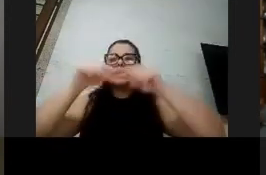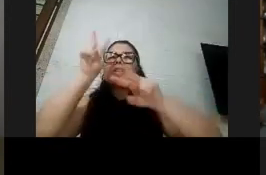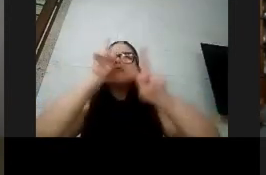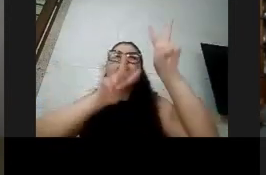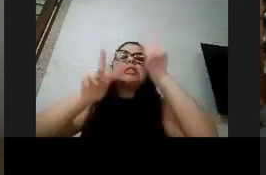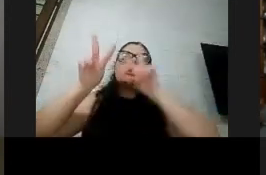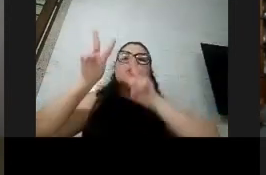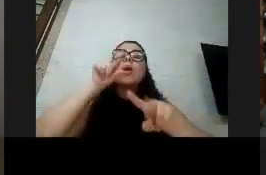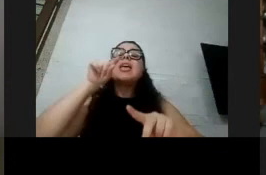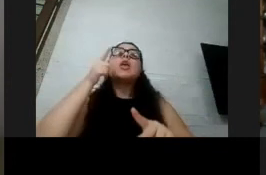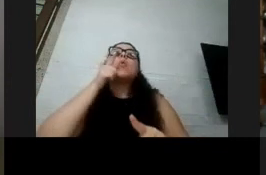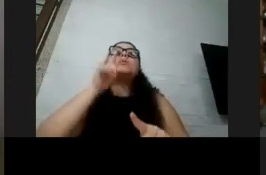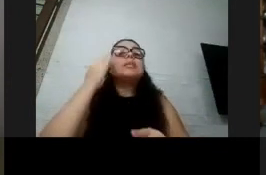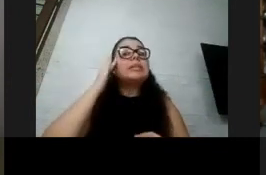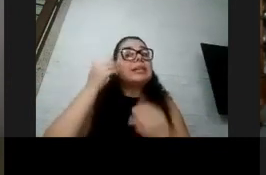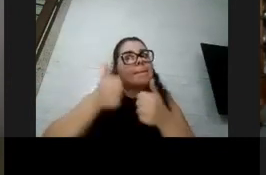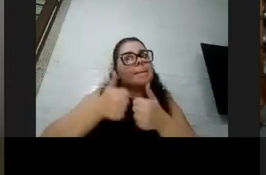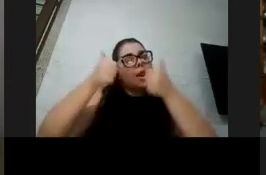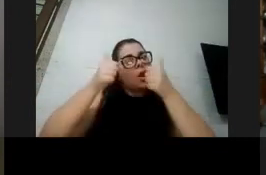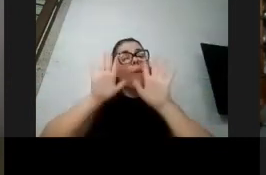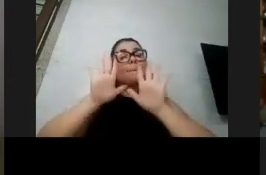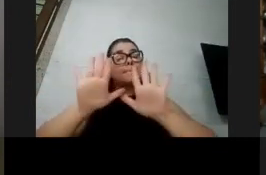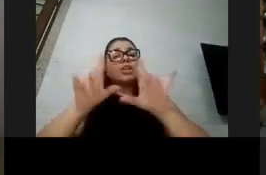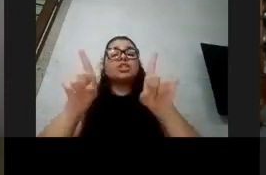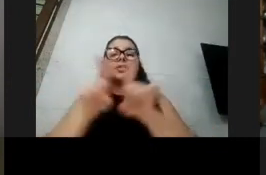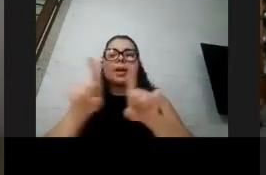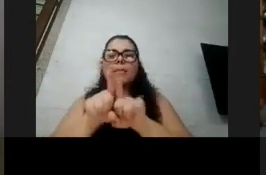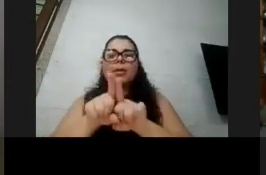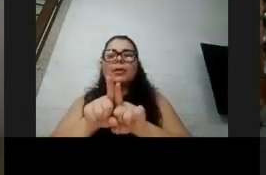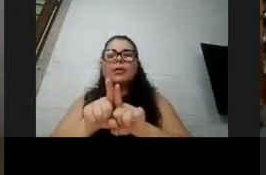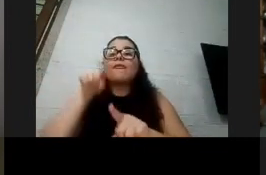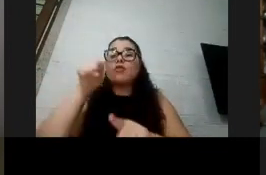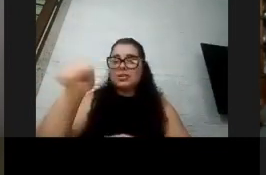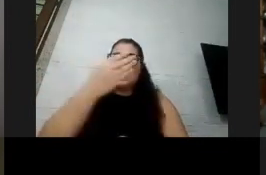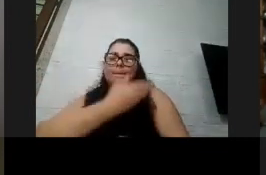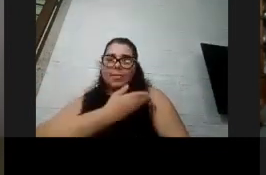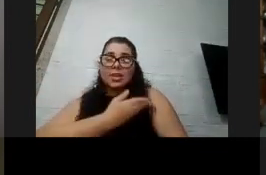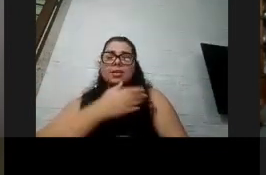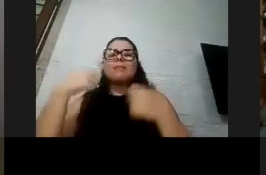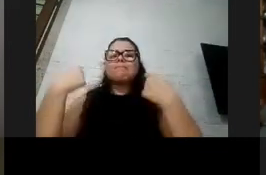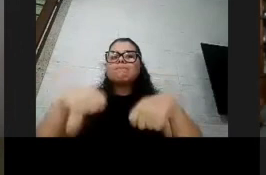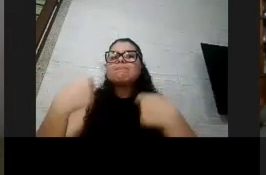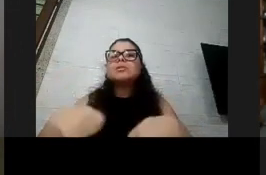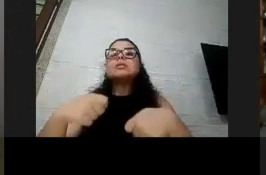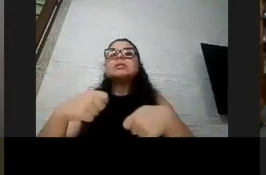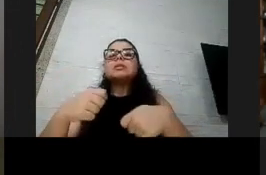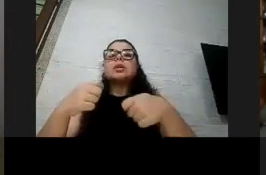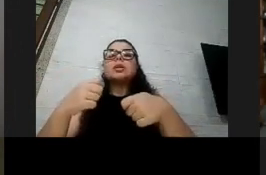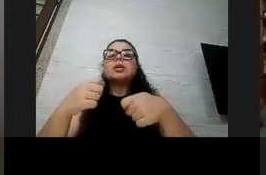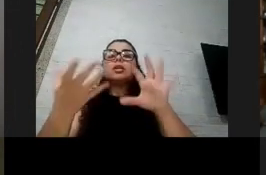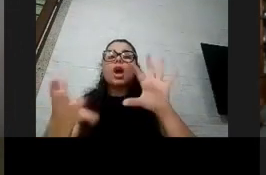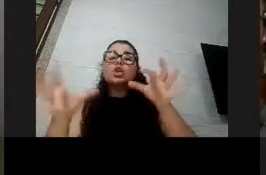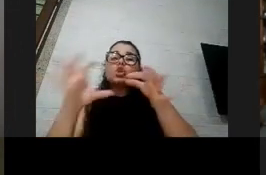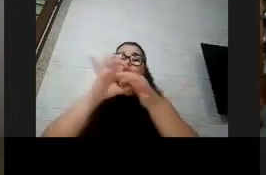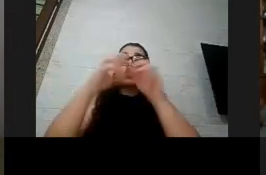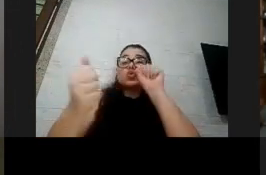um pouco melhor mas também a amiga Micaele precisa estar em consonância com as informações